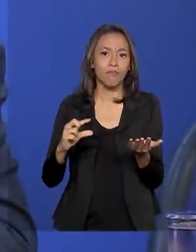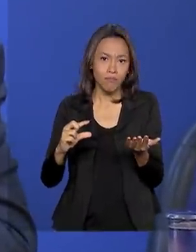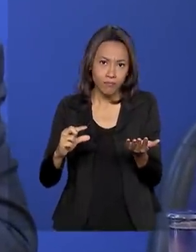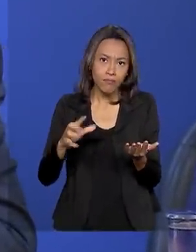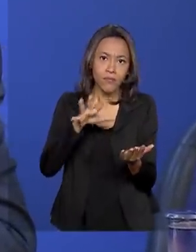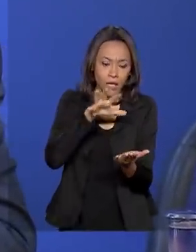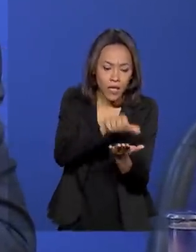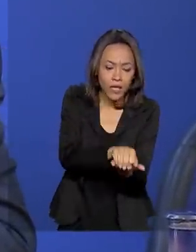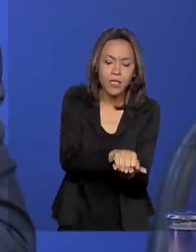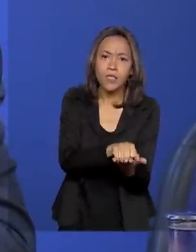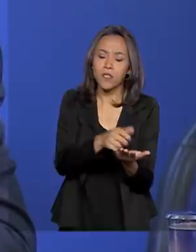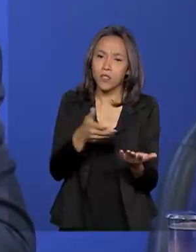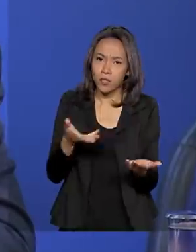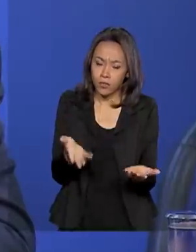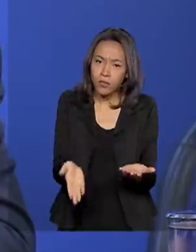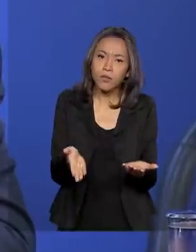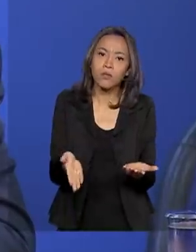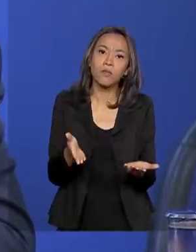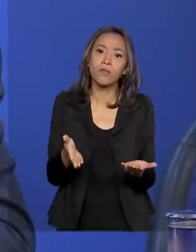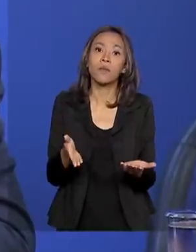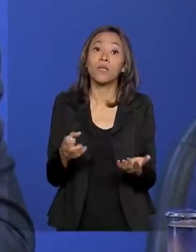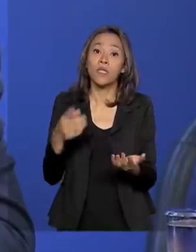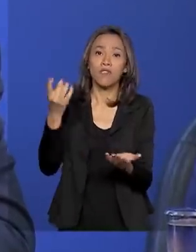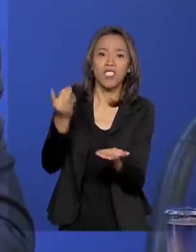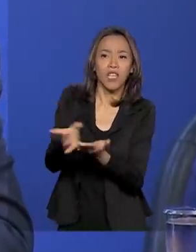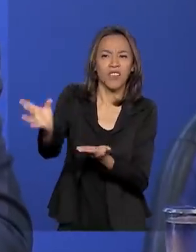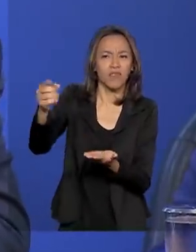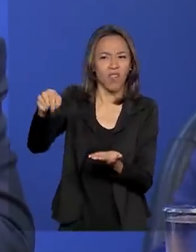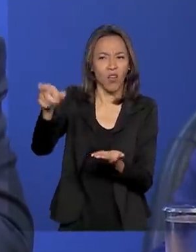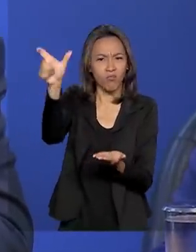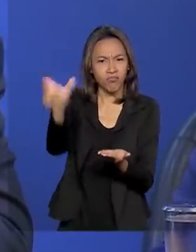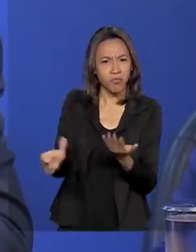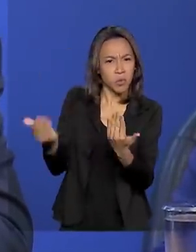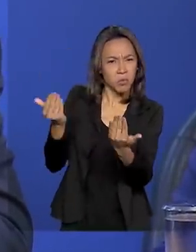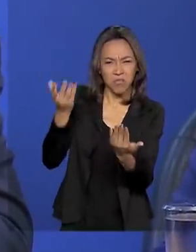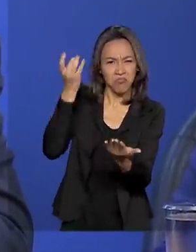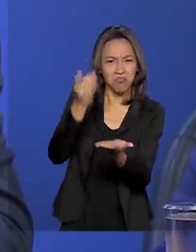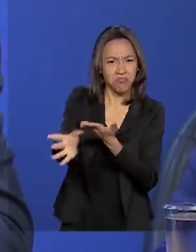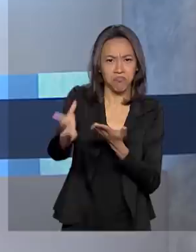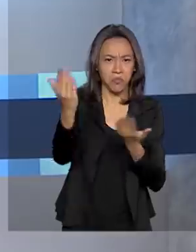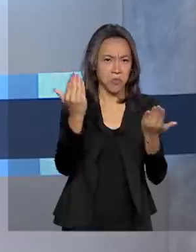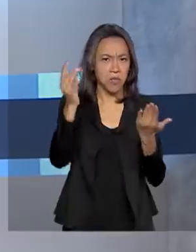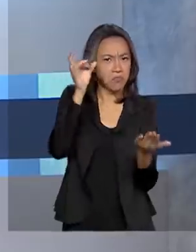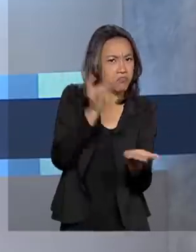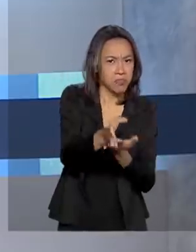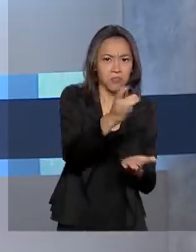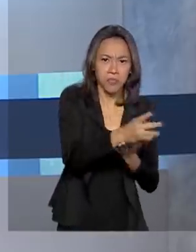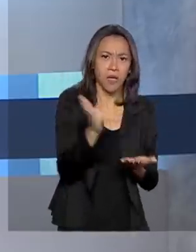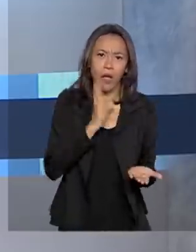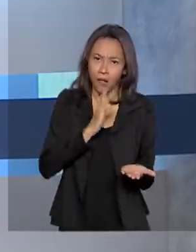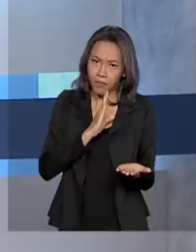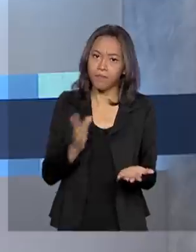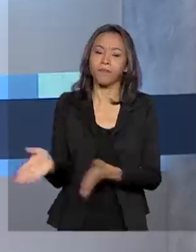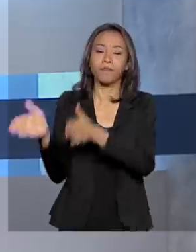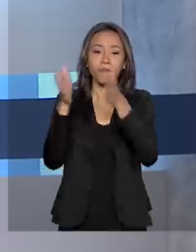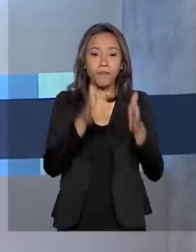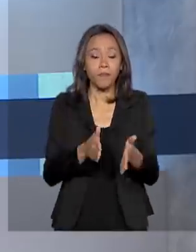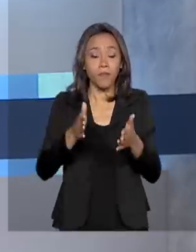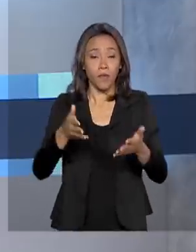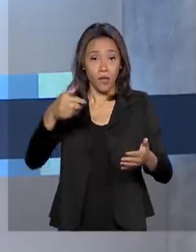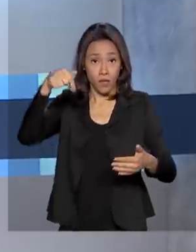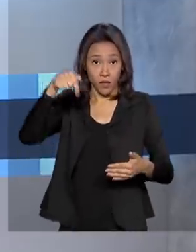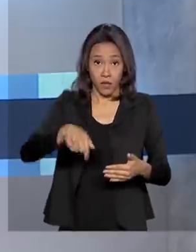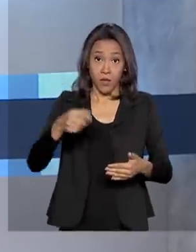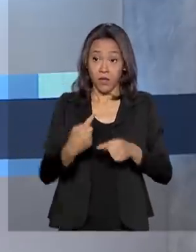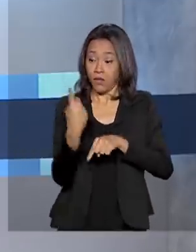notificação e a velocidade com que se descarta, ela vai andando cada vez mais rápido. E nesta segunda-feira foi